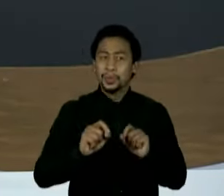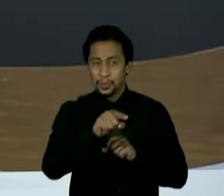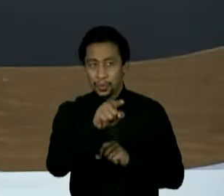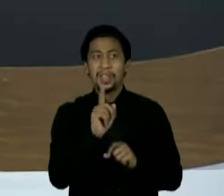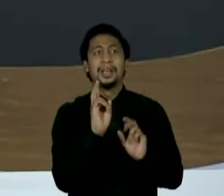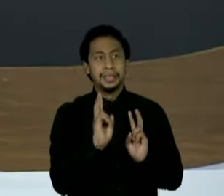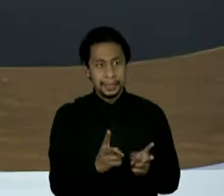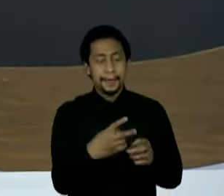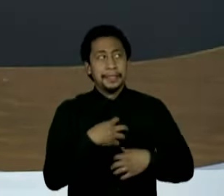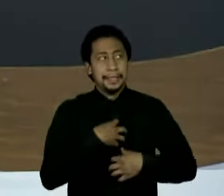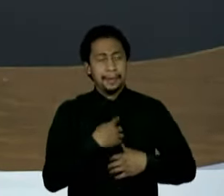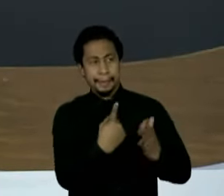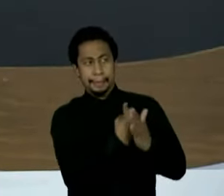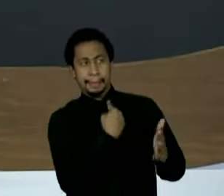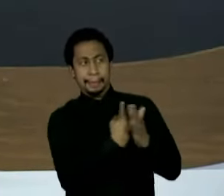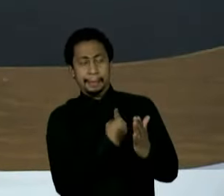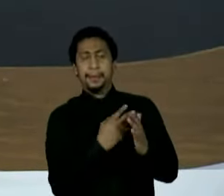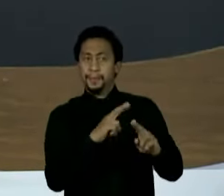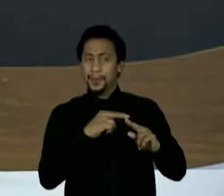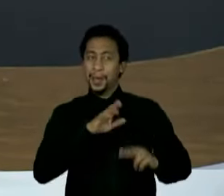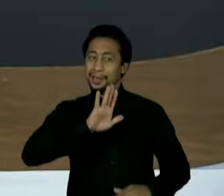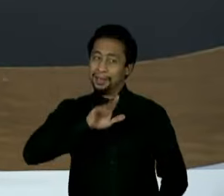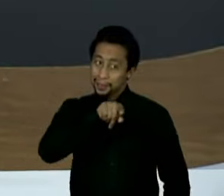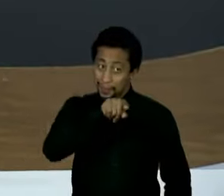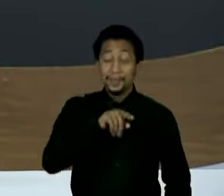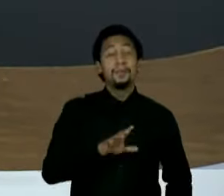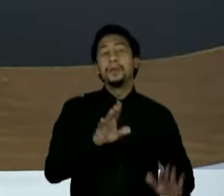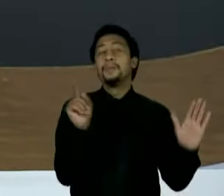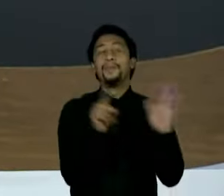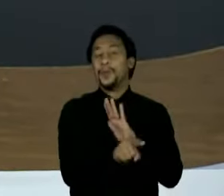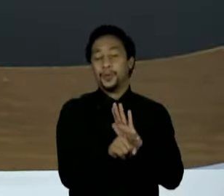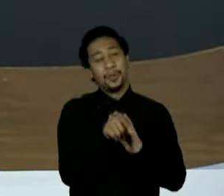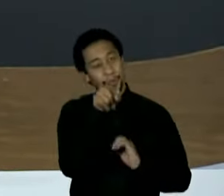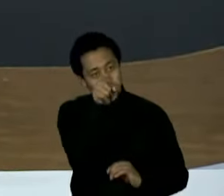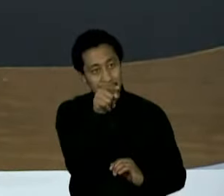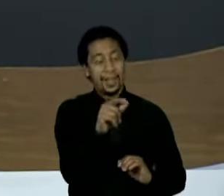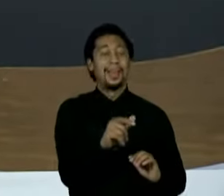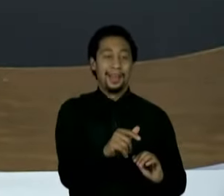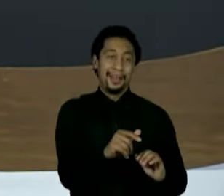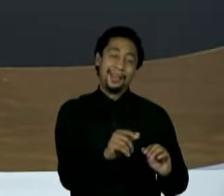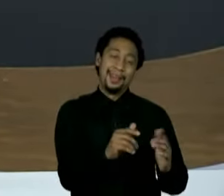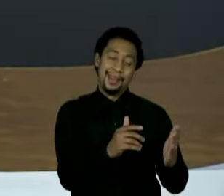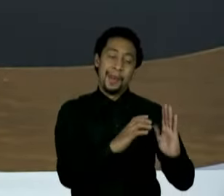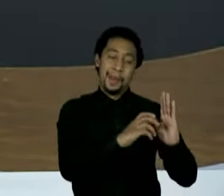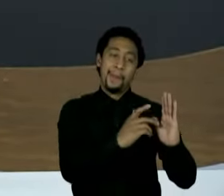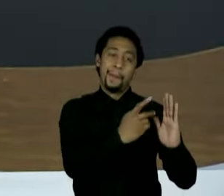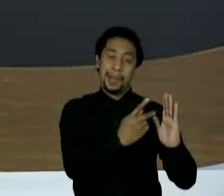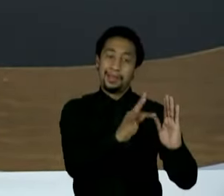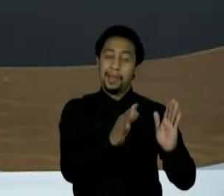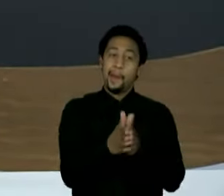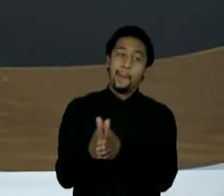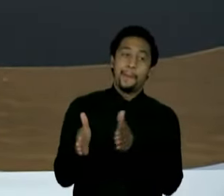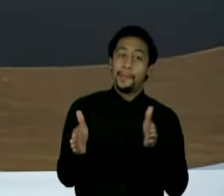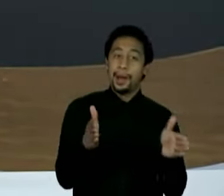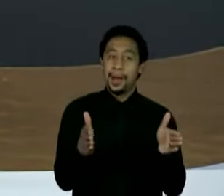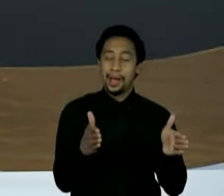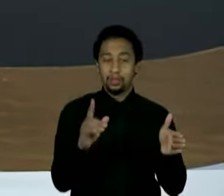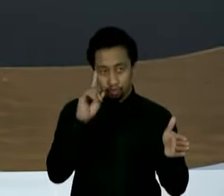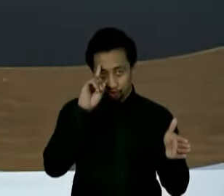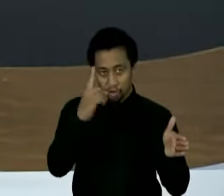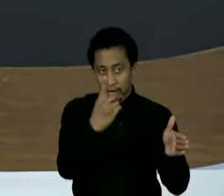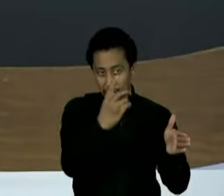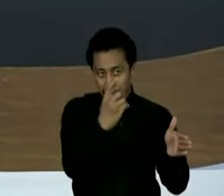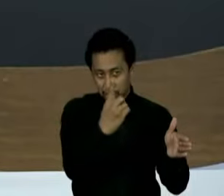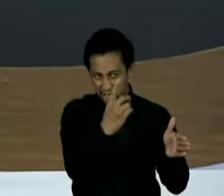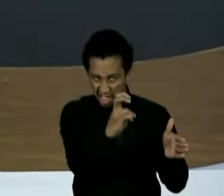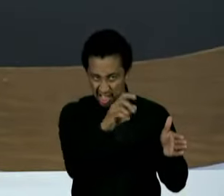tem ouvido na pré-campanha, mas o senhor e o PT tinham fixado um prazo, mais ou menos, dia 15, para saber se haveria algum